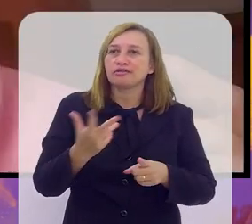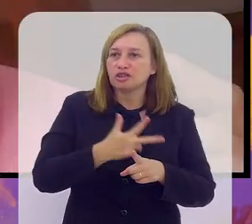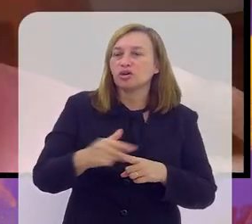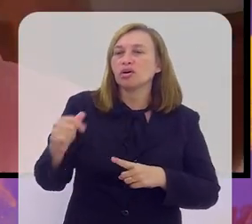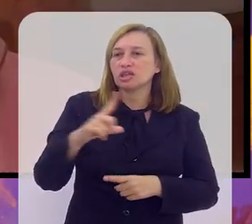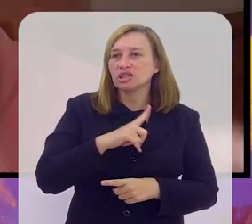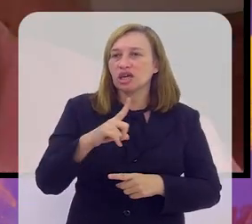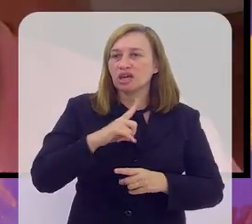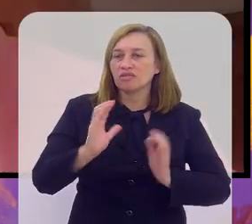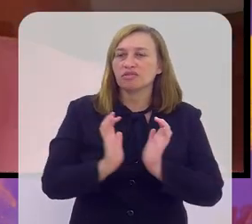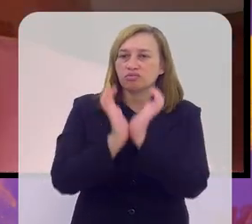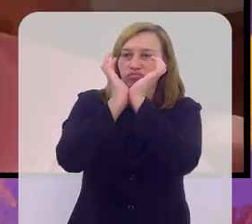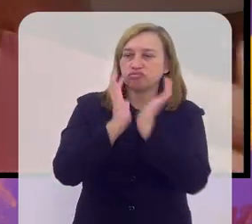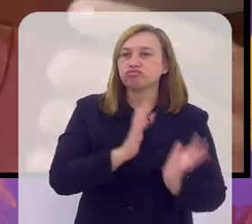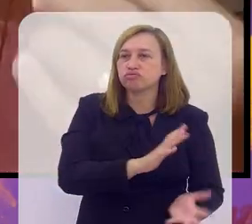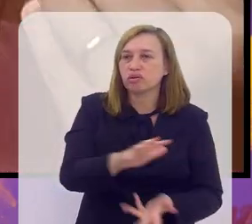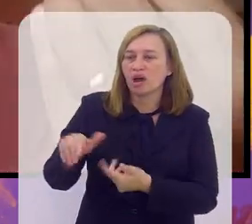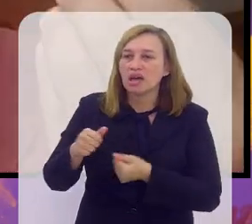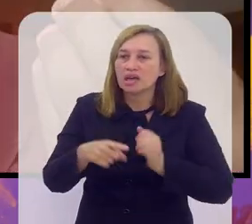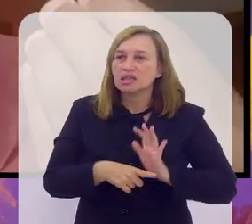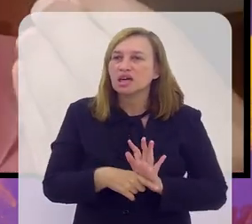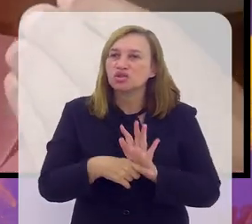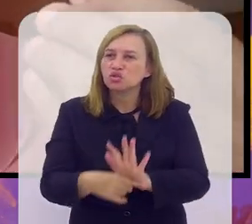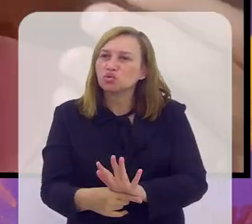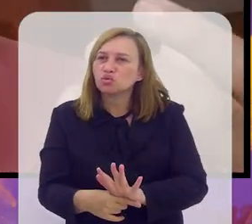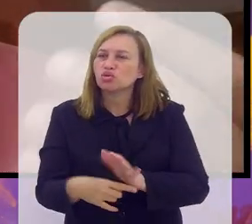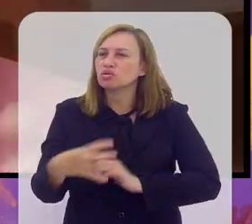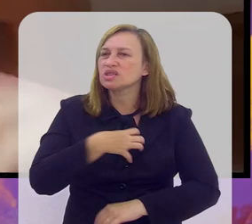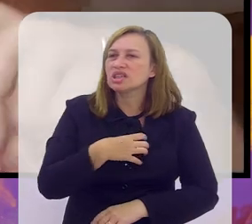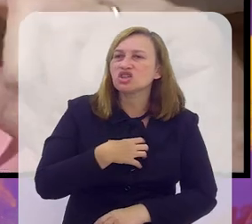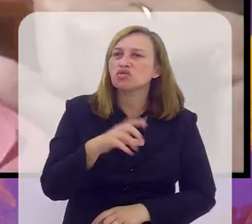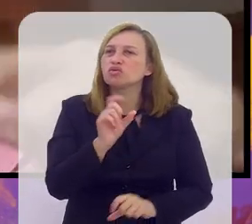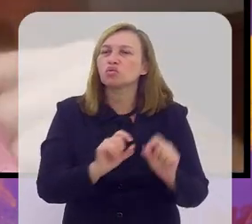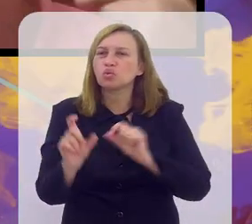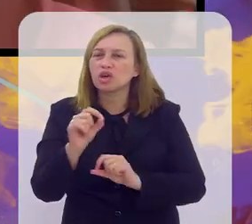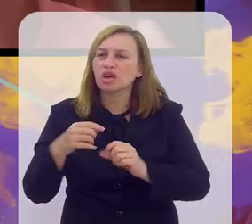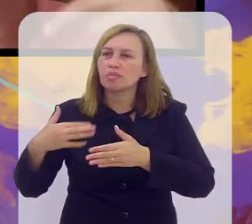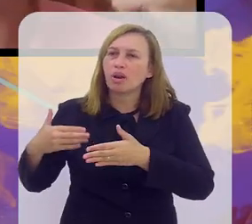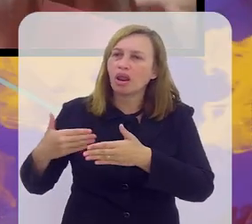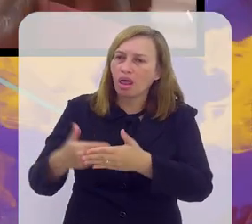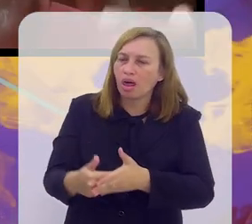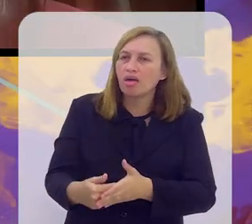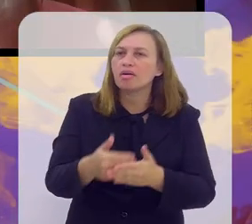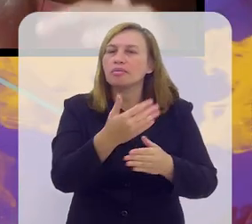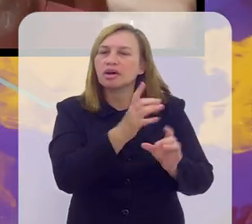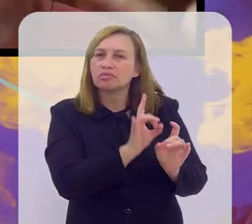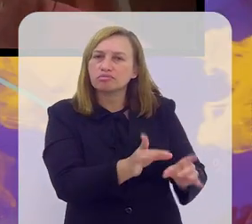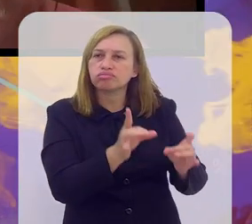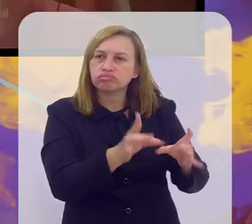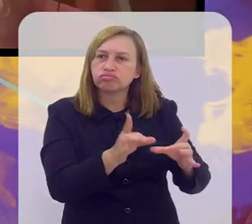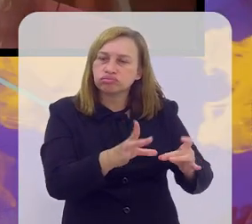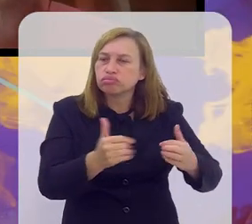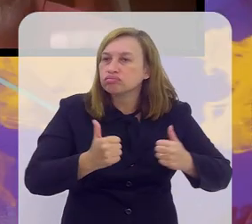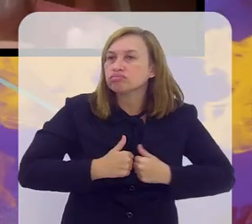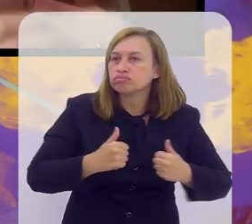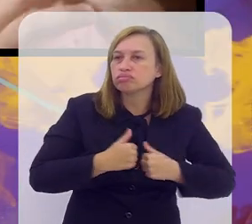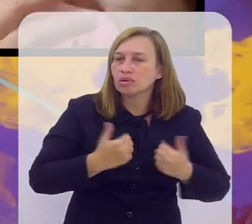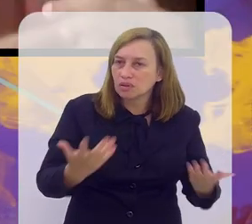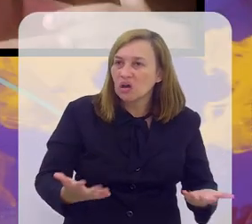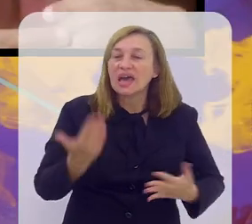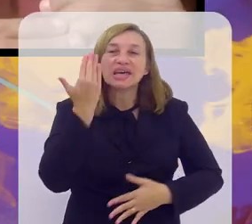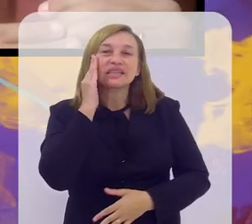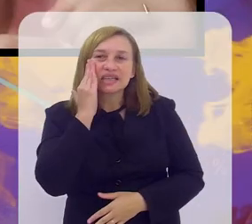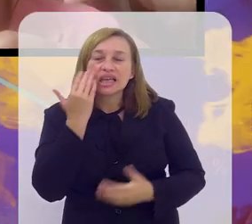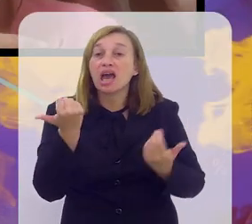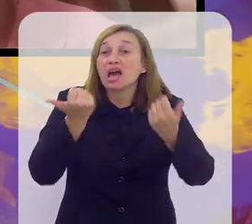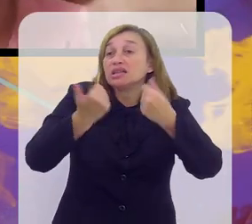contribuição no sentido de estabelecer uma linhagem para treinadores e que os